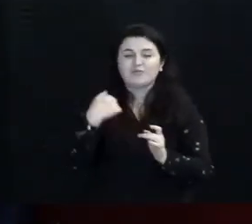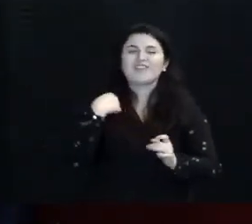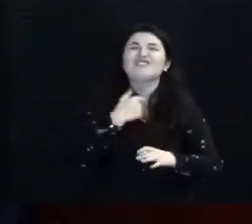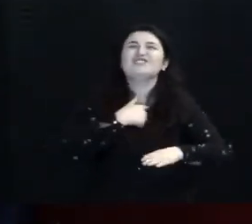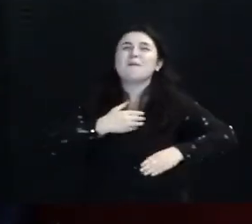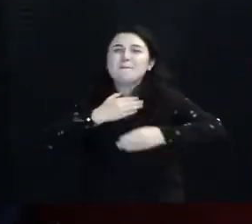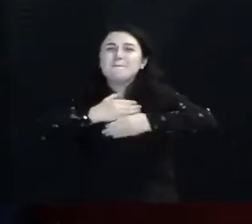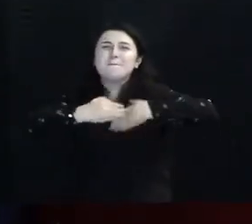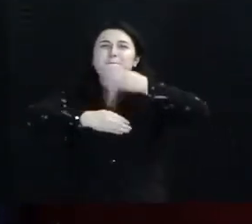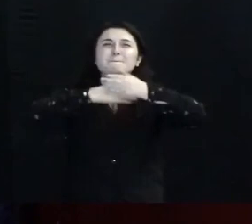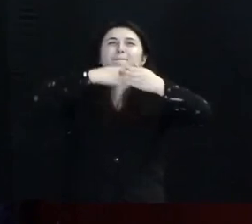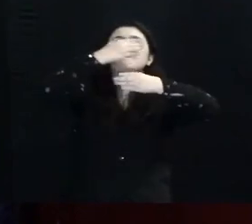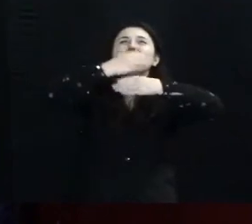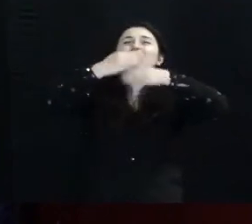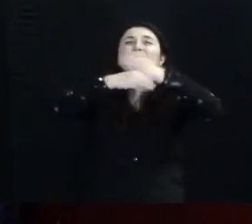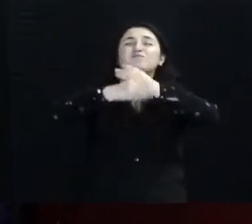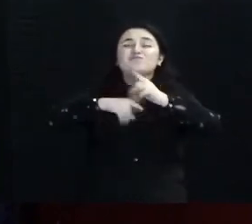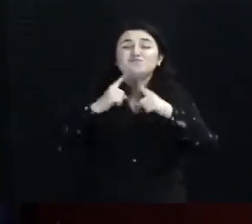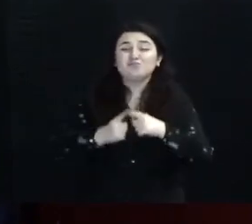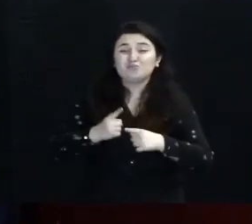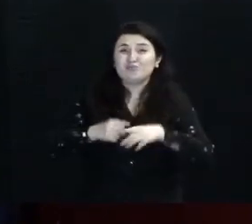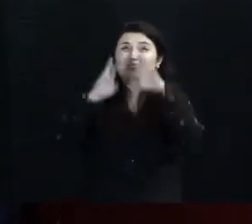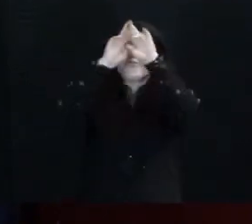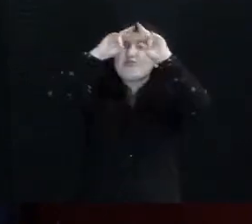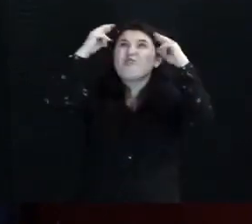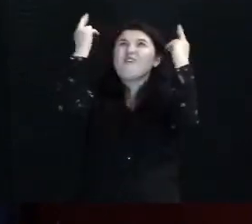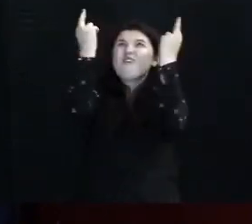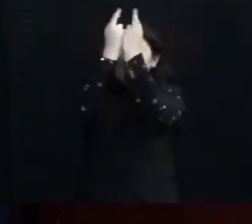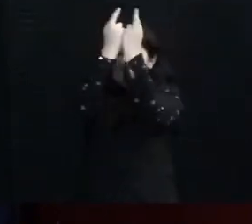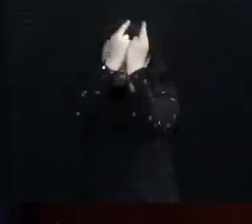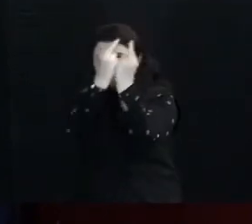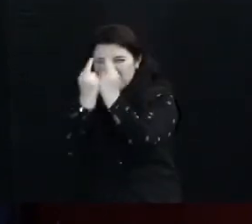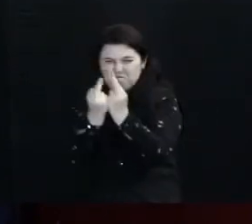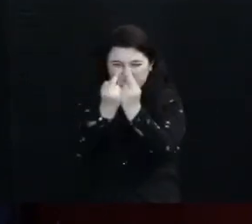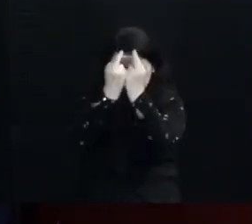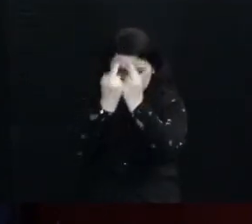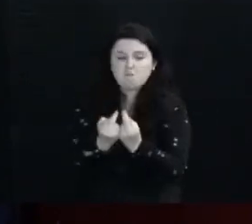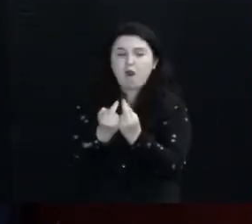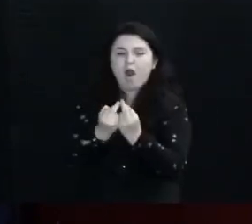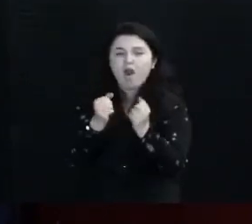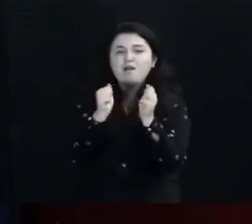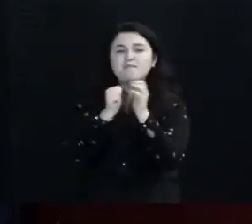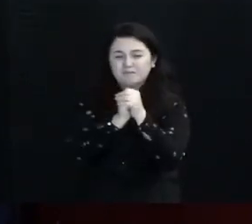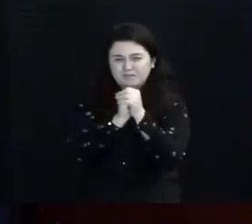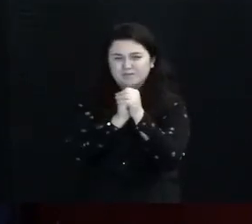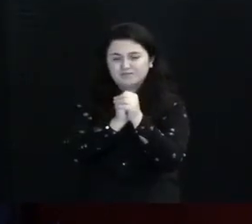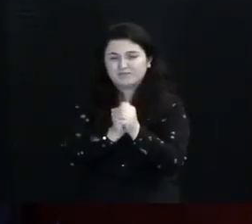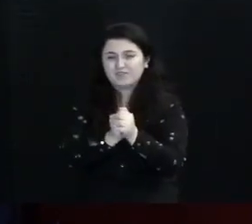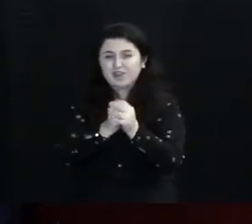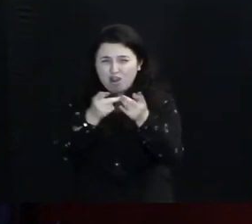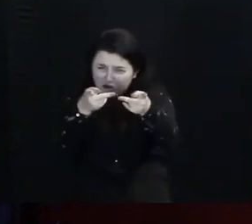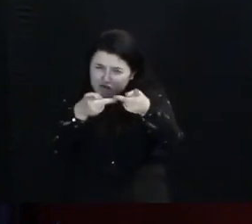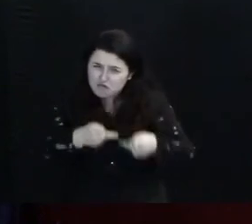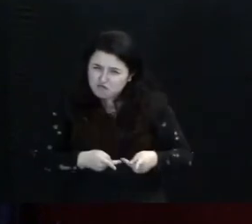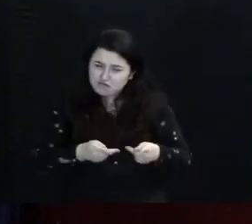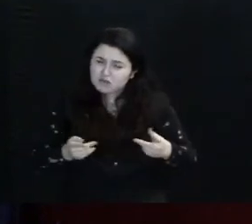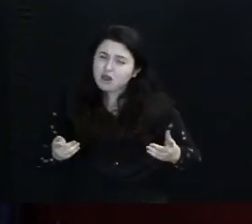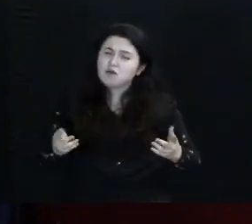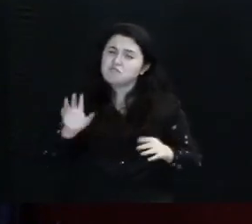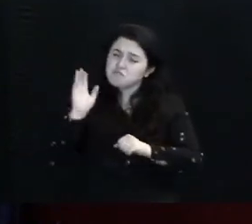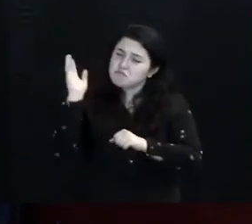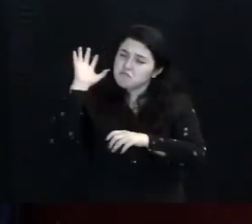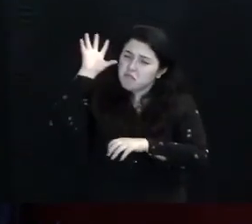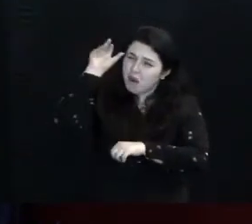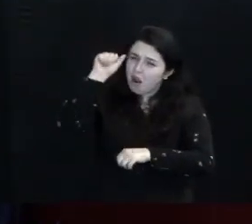crescer Porque há um reino a ser estabelecido Amém? E eu quero te convidar essa noite Como uma mulher